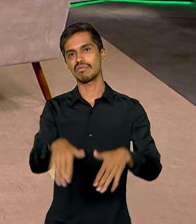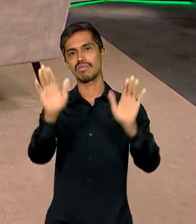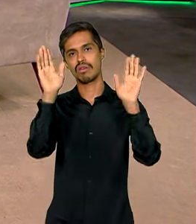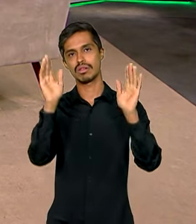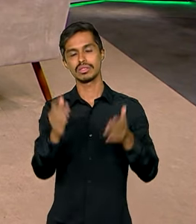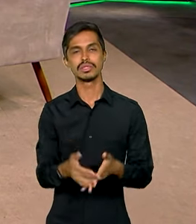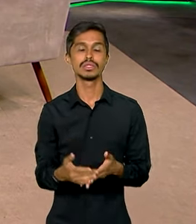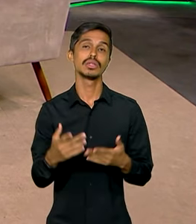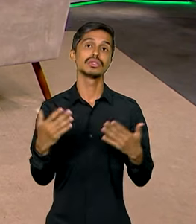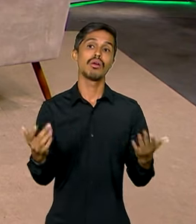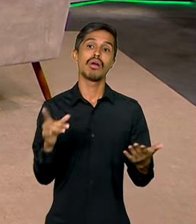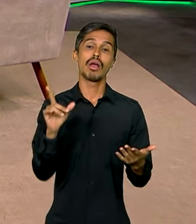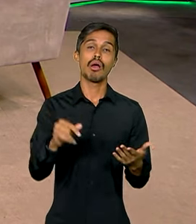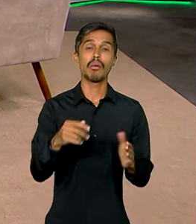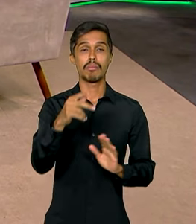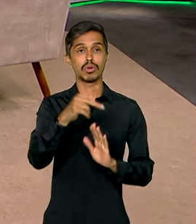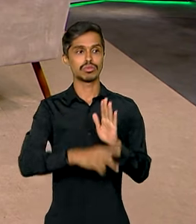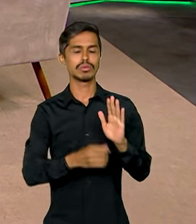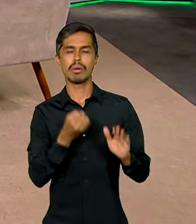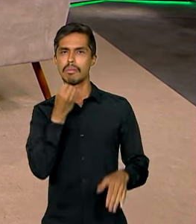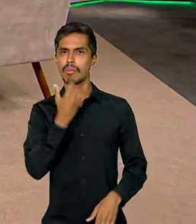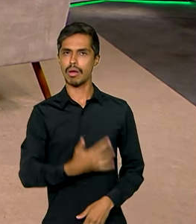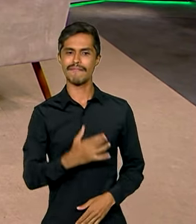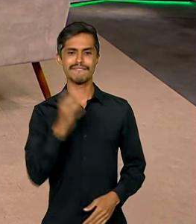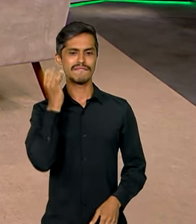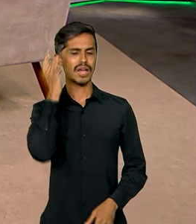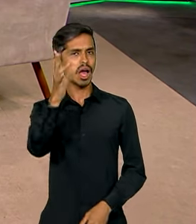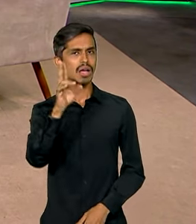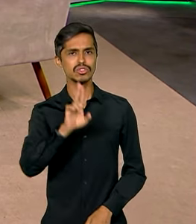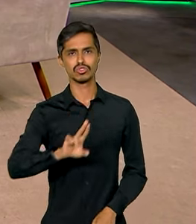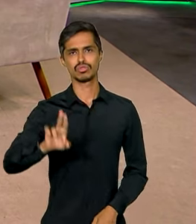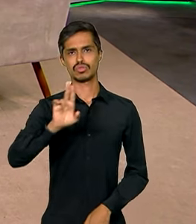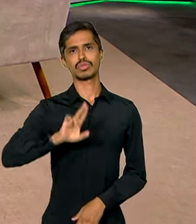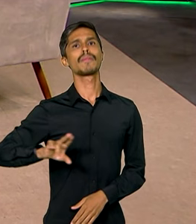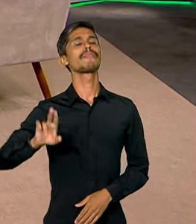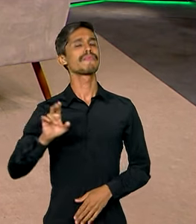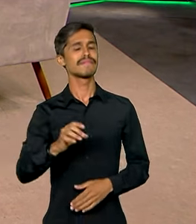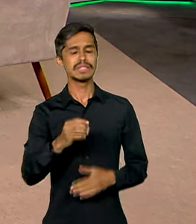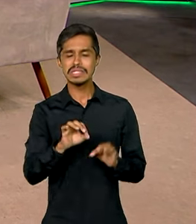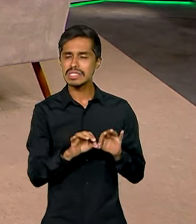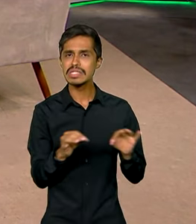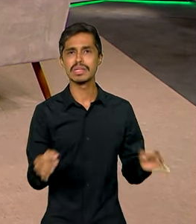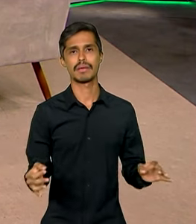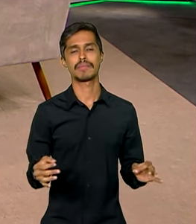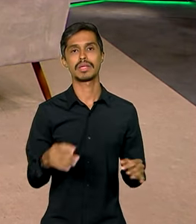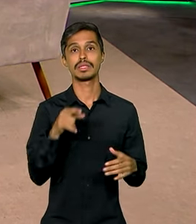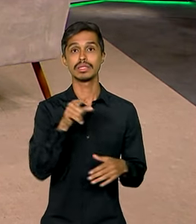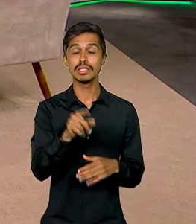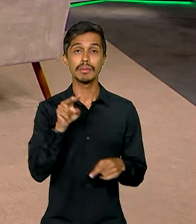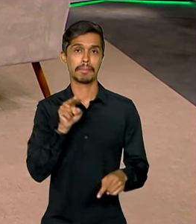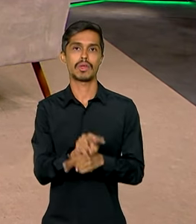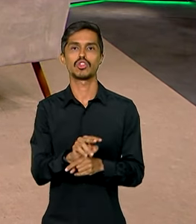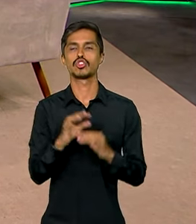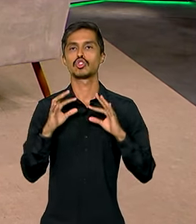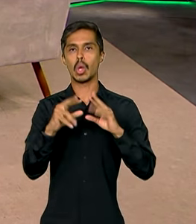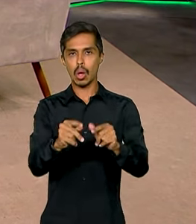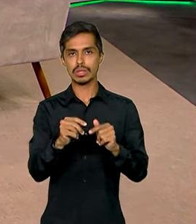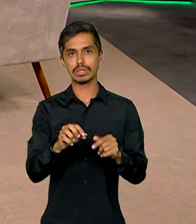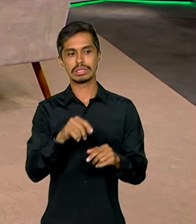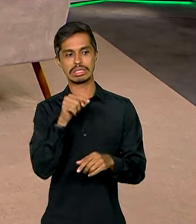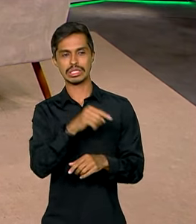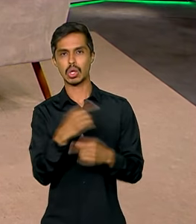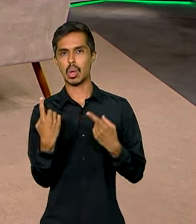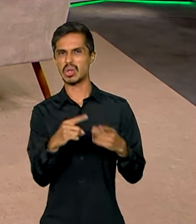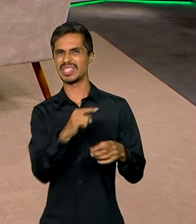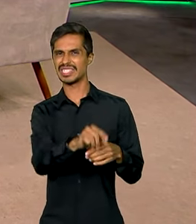Então, é um programa muito útil. Fácil de utilizar. Fácil, simples e que protege todo mundo desse